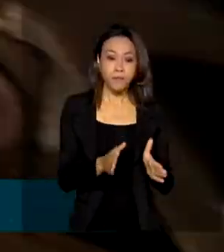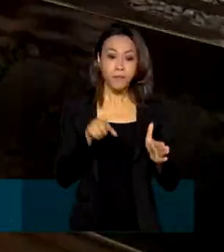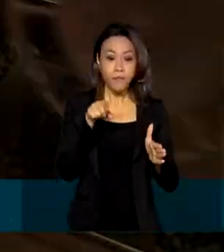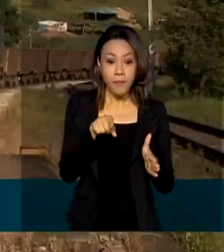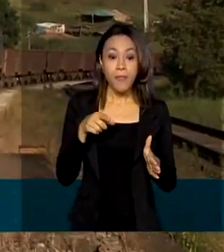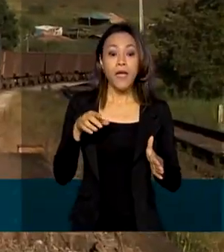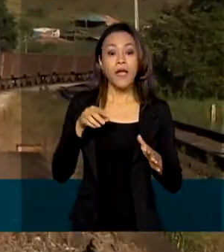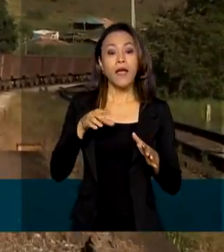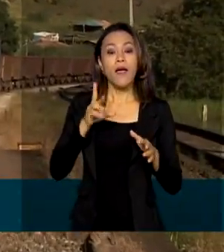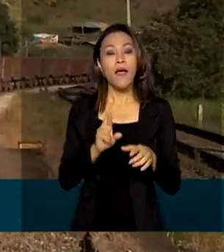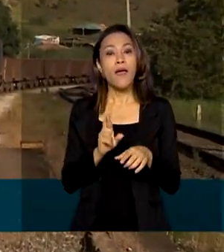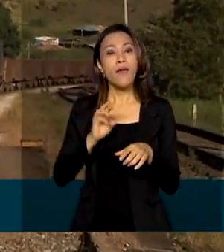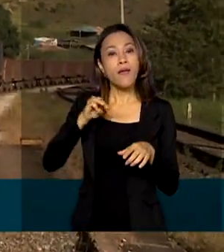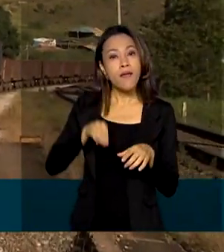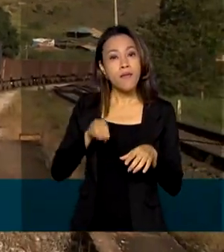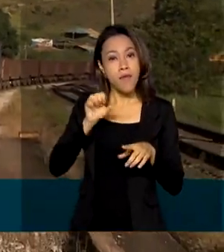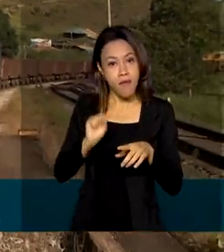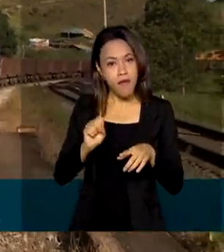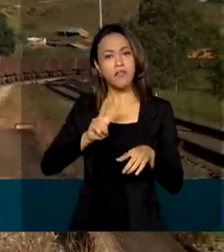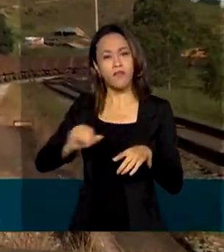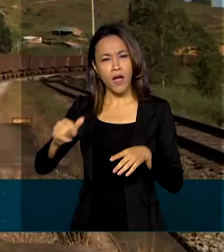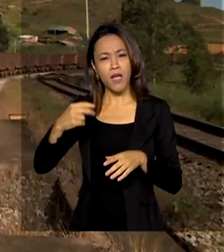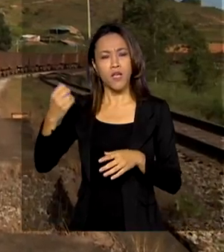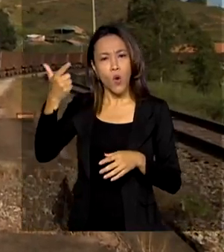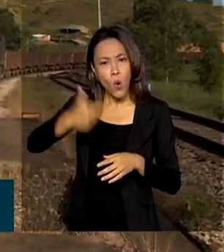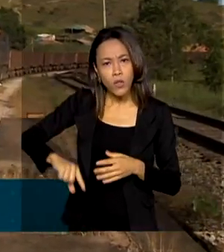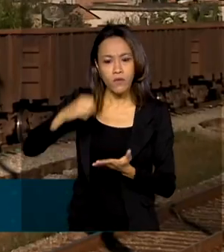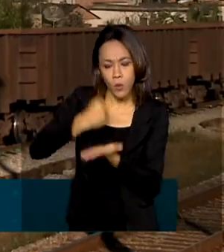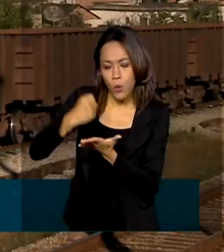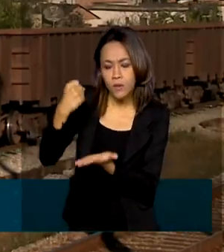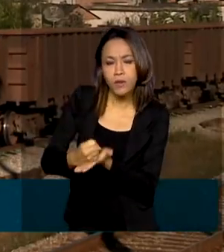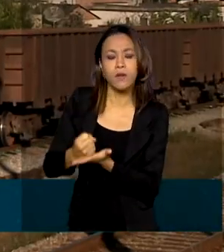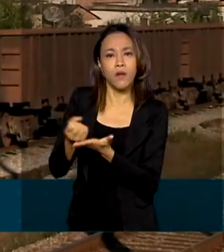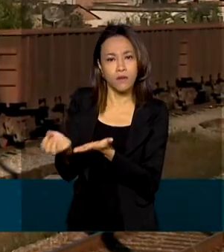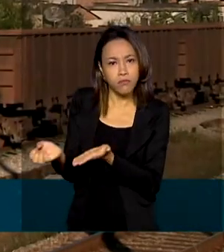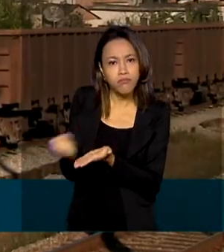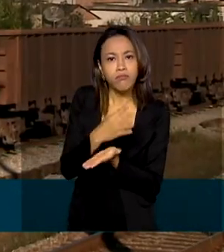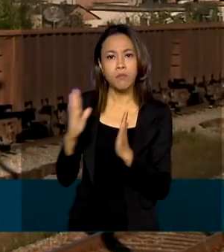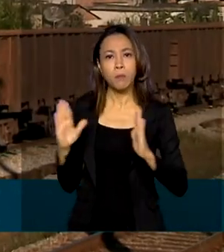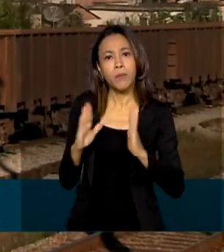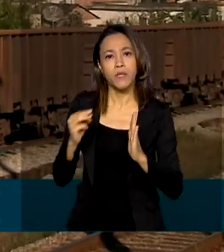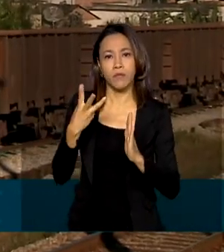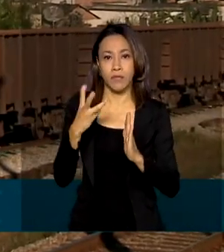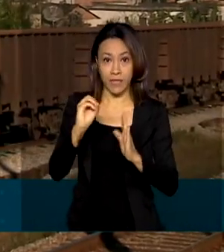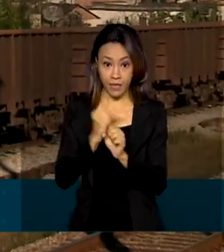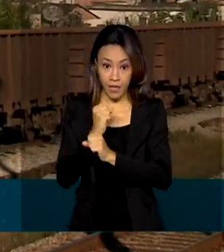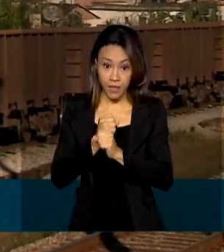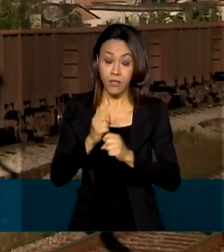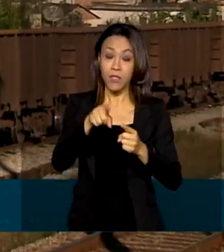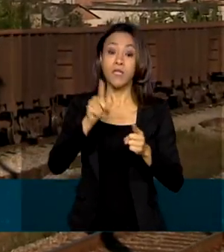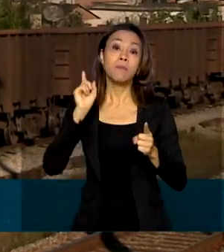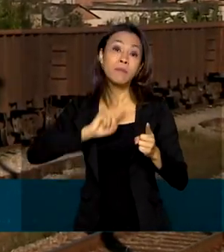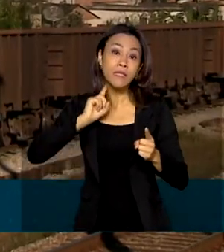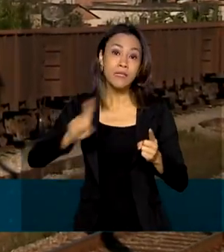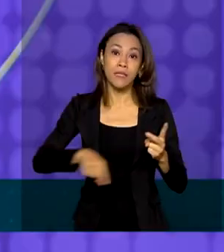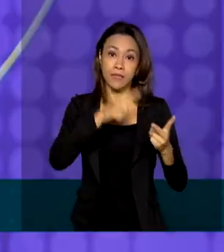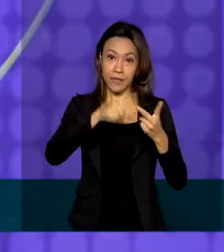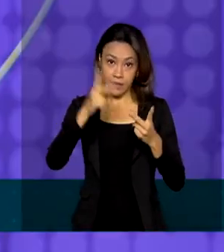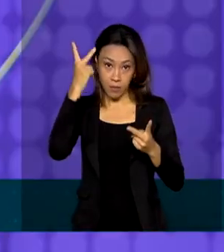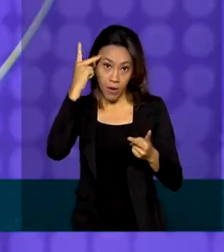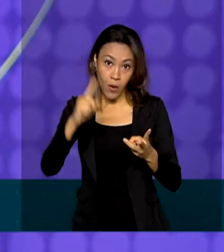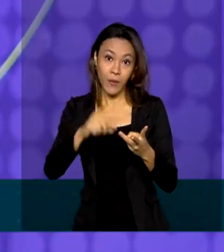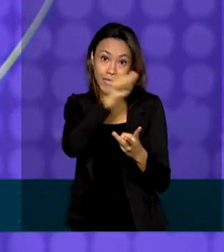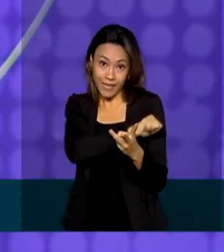MRS terá seu contrato renovado por mais 30 anos. Ela atua em Minas Gerais, São Paulo e Rio de Janeiro.